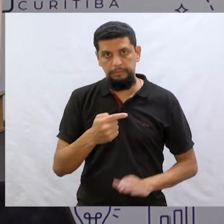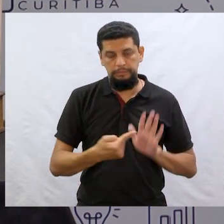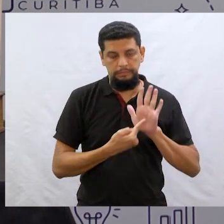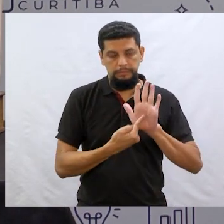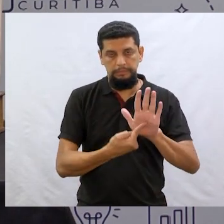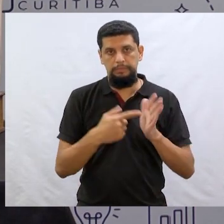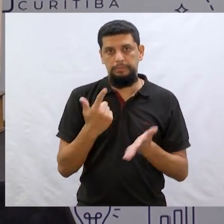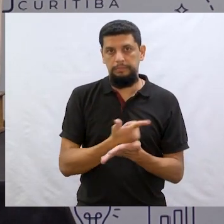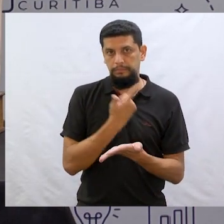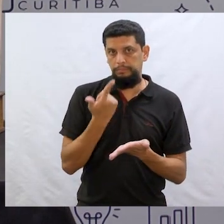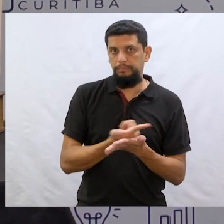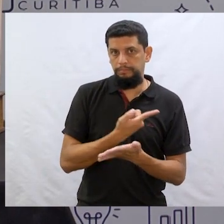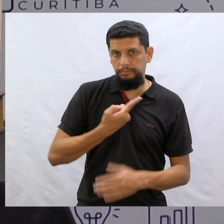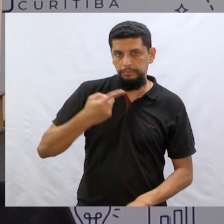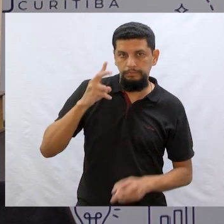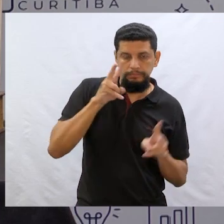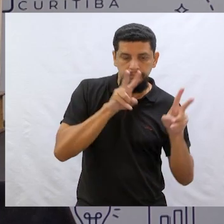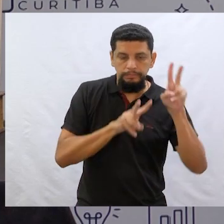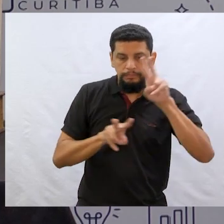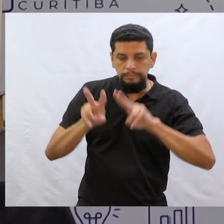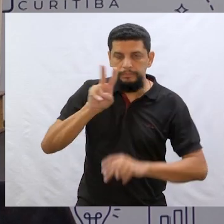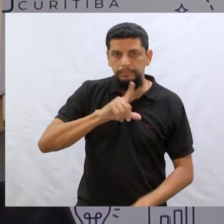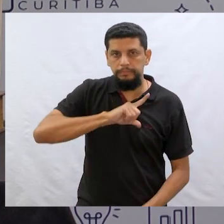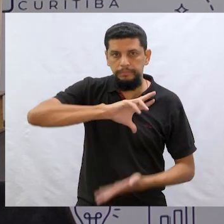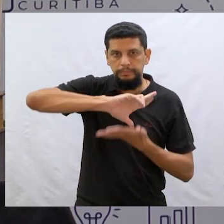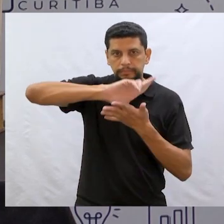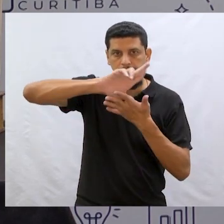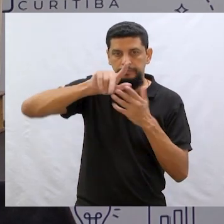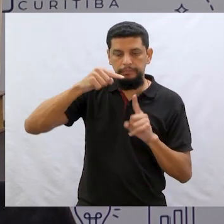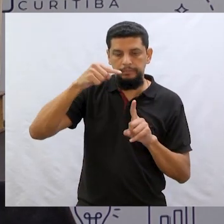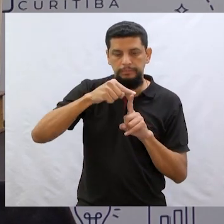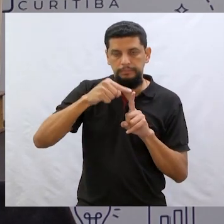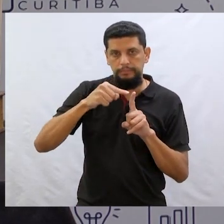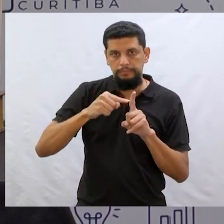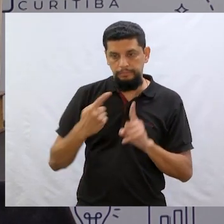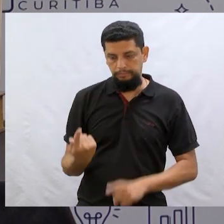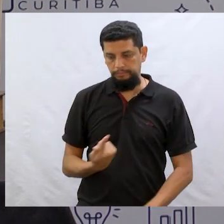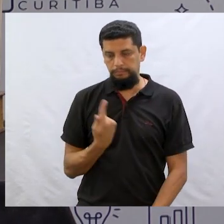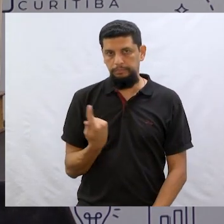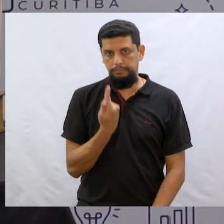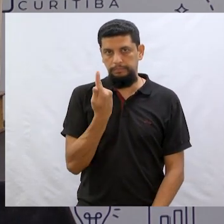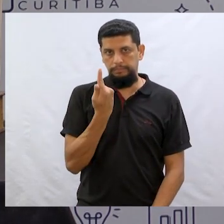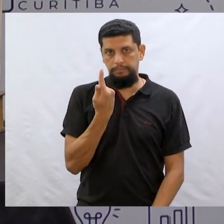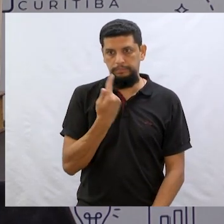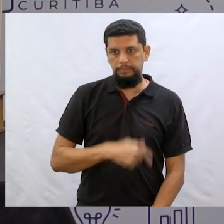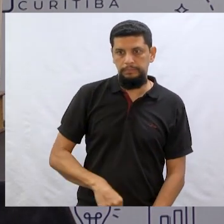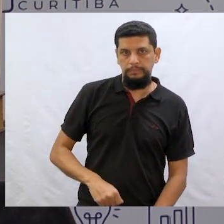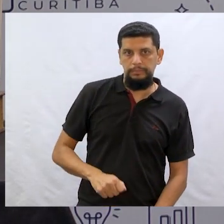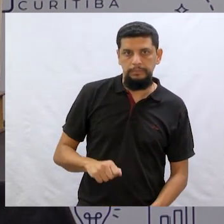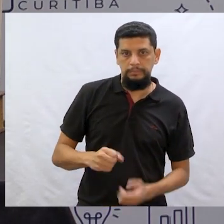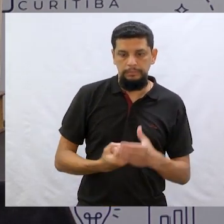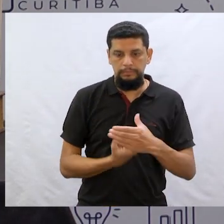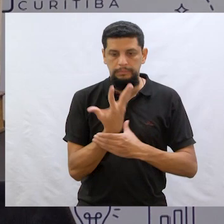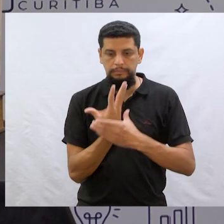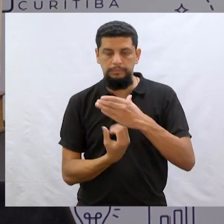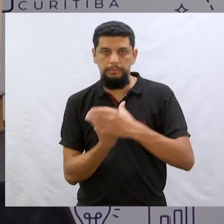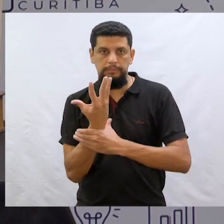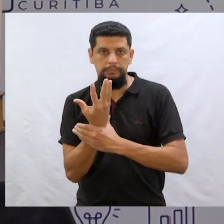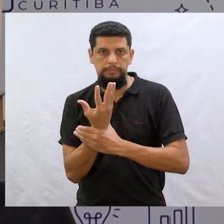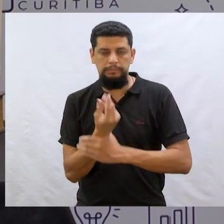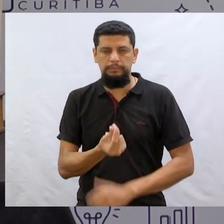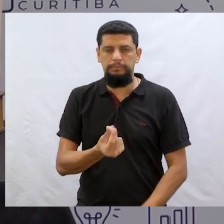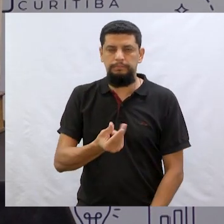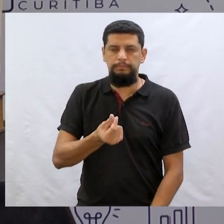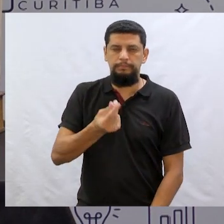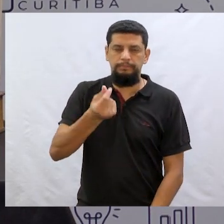livro que vocês estão vendo aí, para nós vermos que existem vários tipos de gigantes. E os gigantes, eles aparecem nas histórias